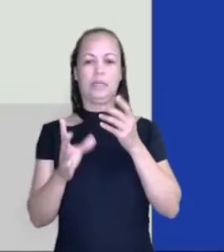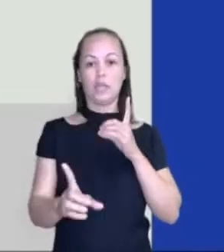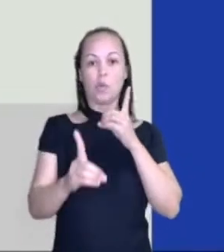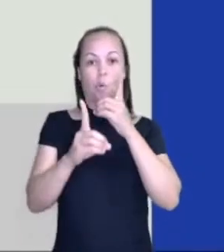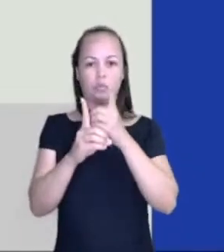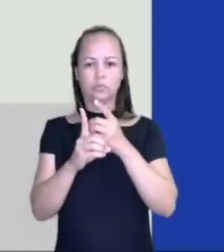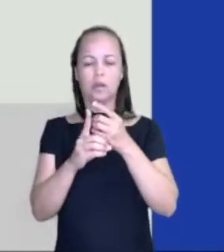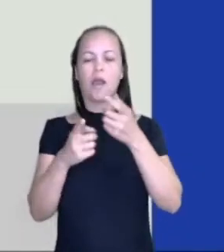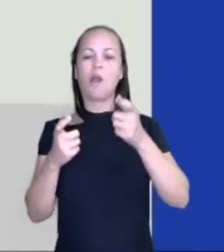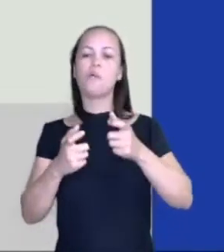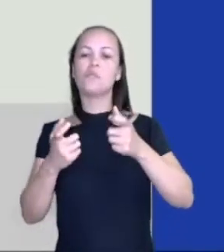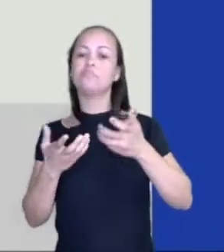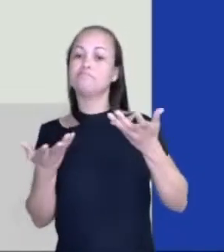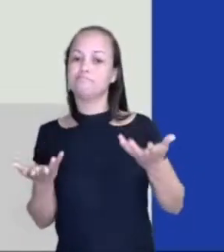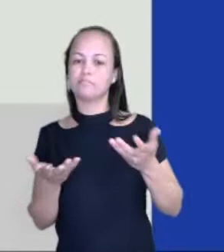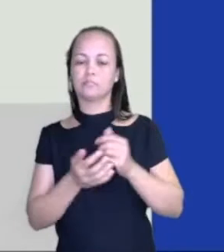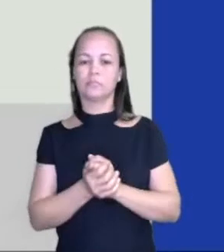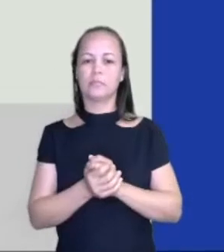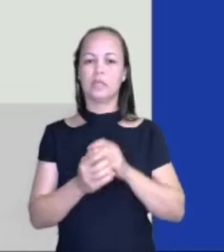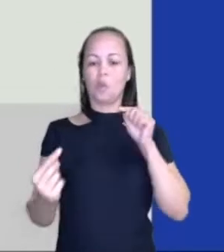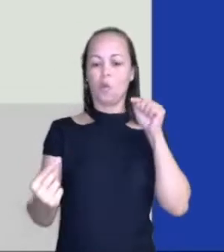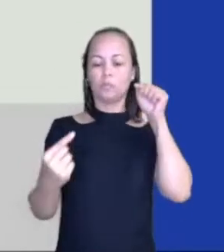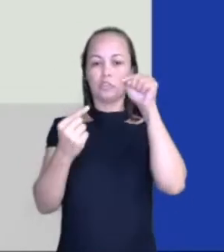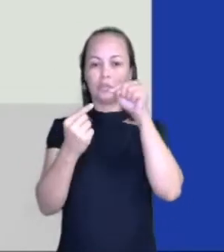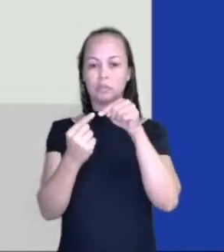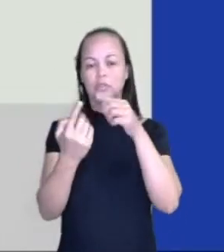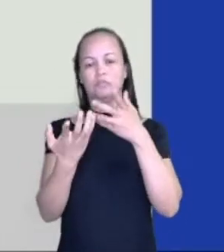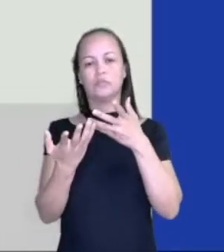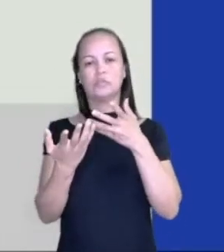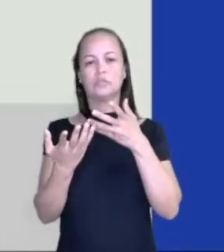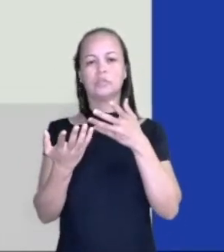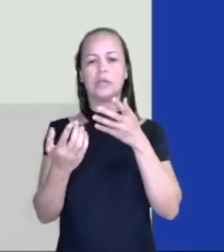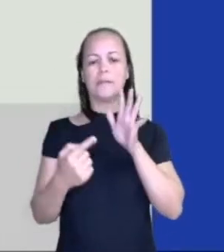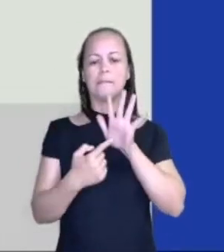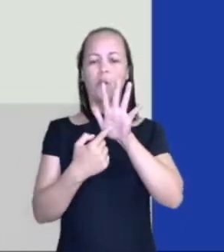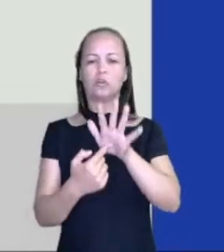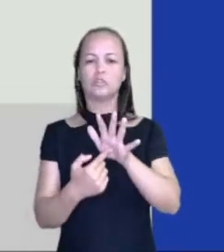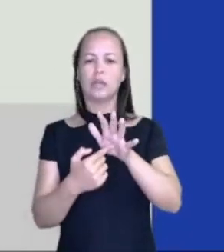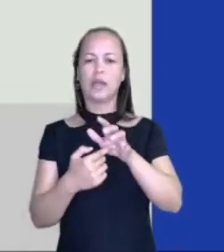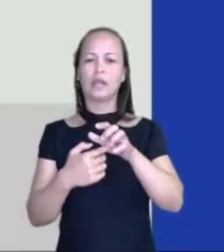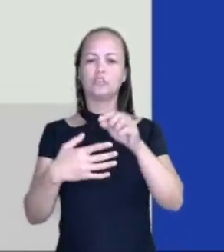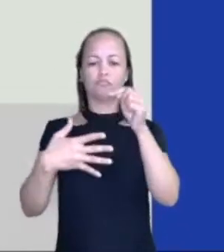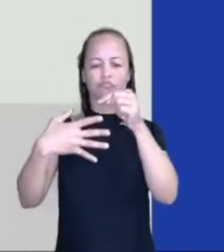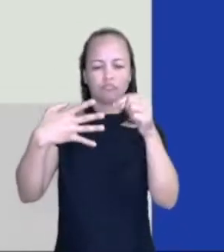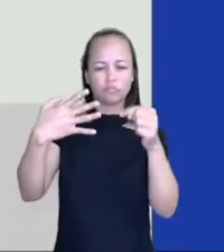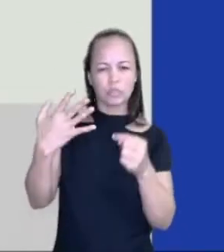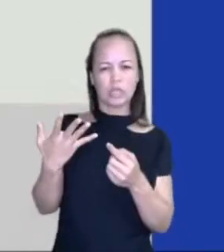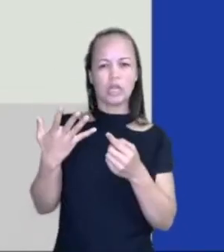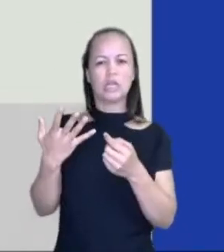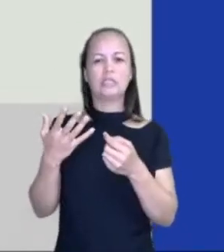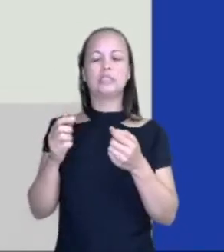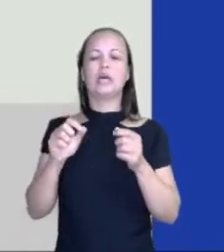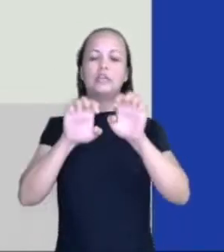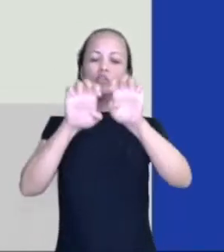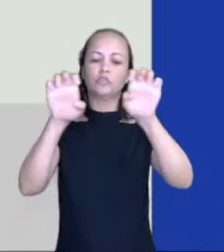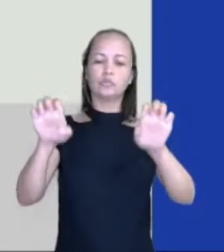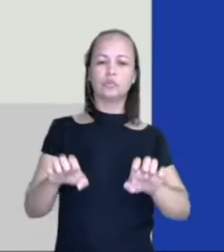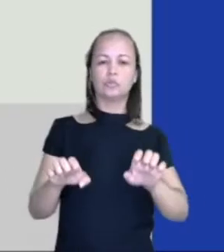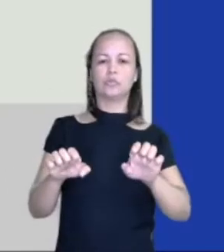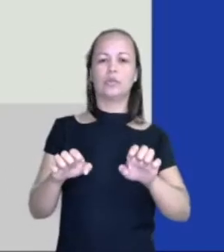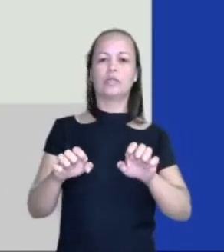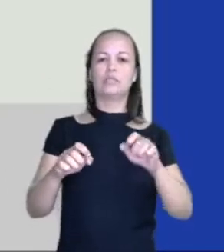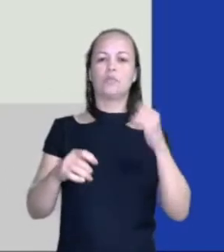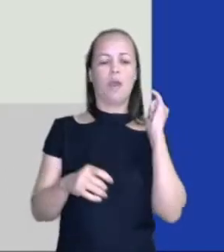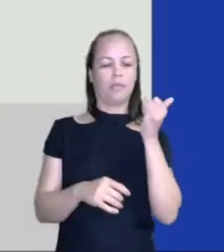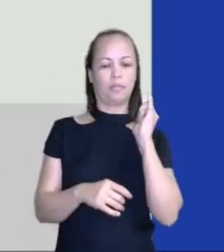Objetivos? Identificar os constituintes básicos da estrutura de uma narrativa ficcional,